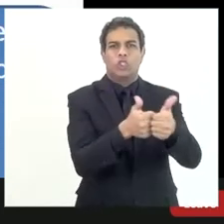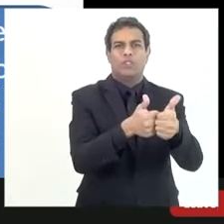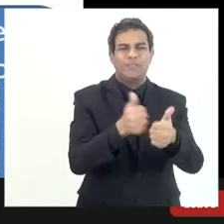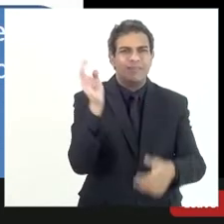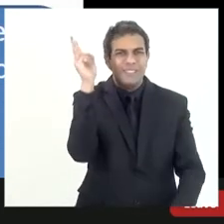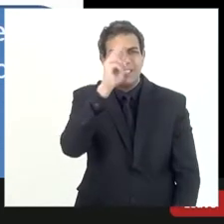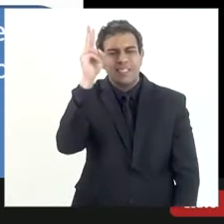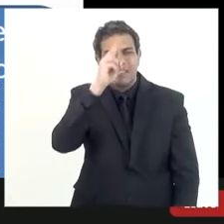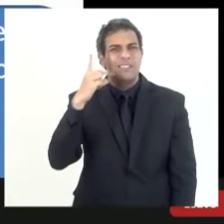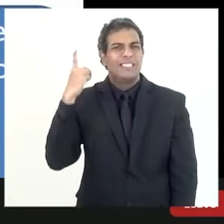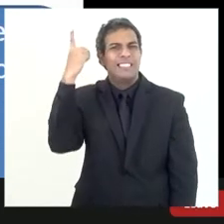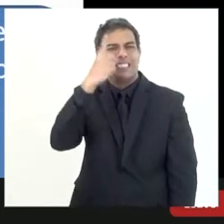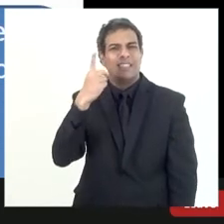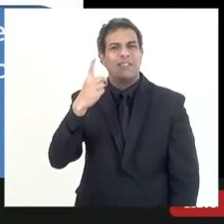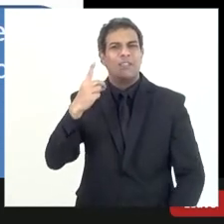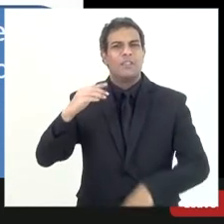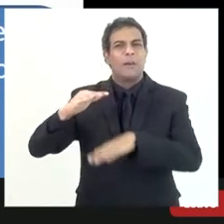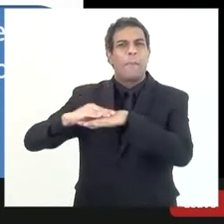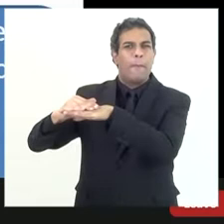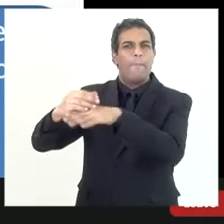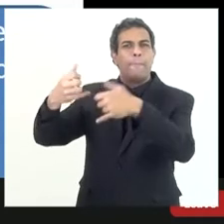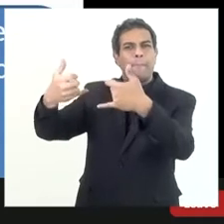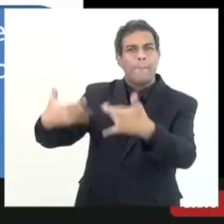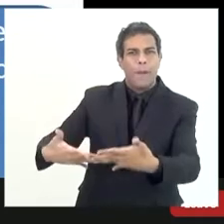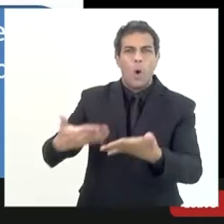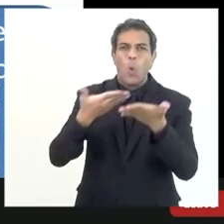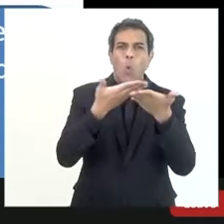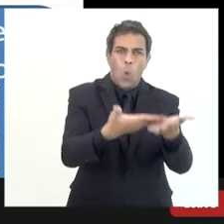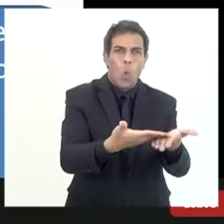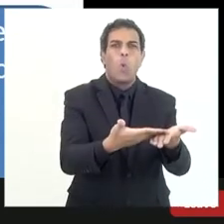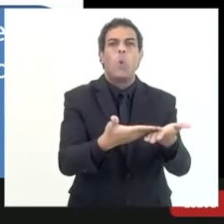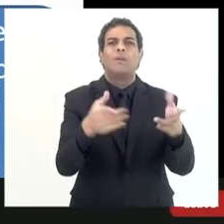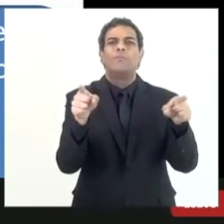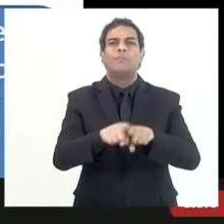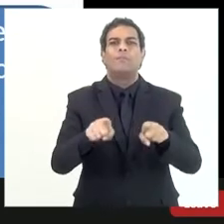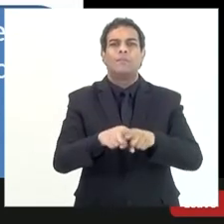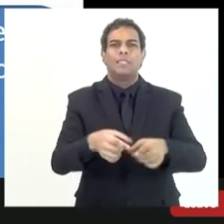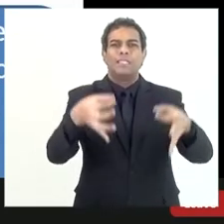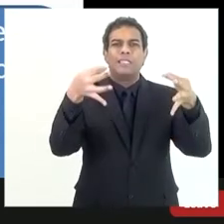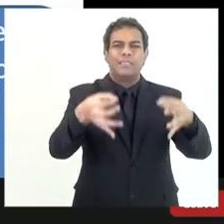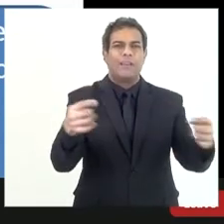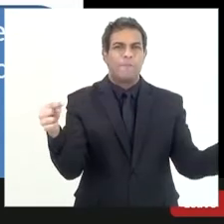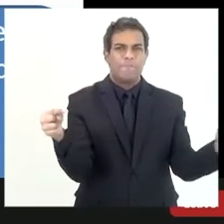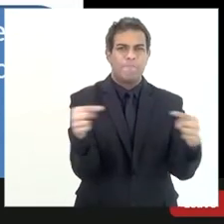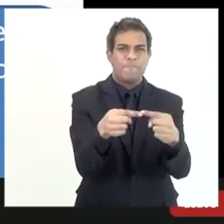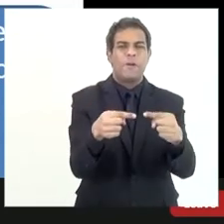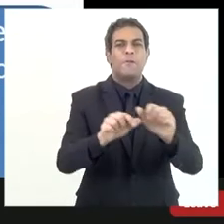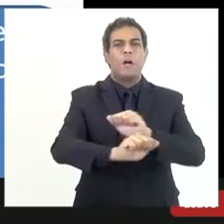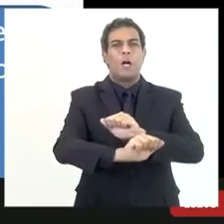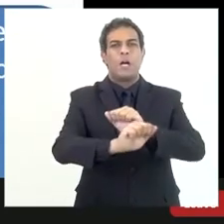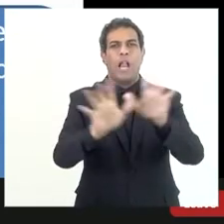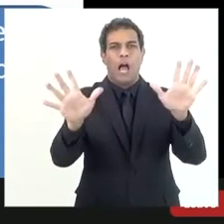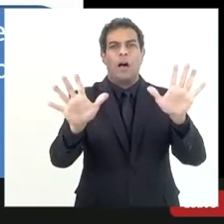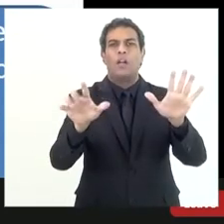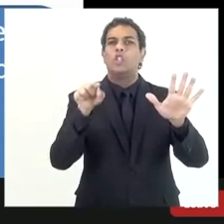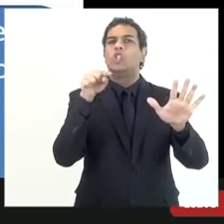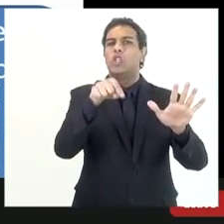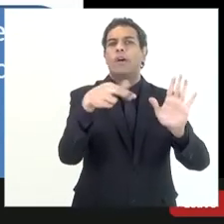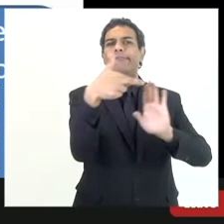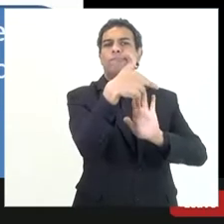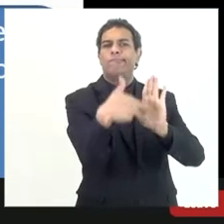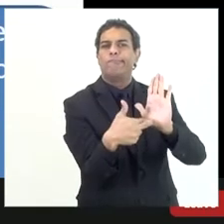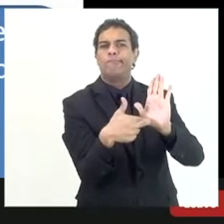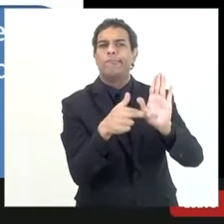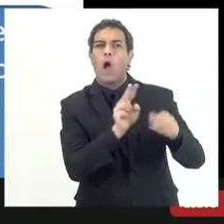anteriormente a sessão começar para as contas a gente só trouxe uma parte mais concisa toda a explicação ela está no relatório que